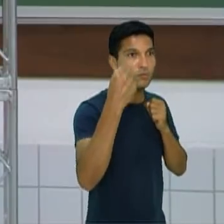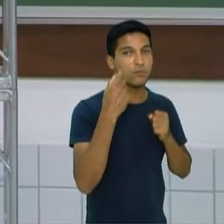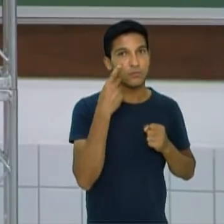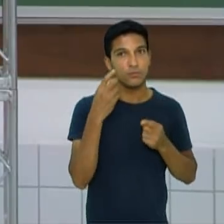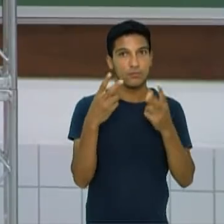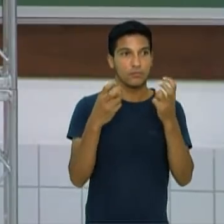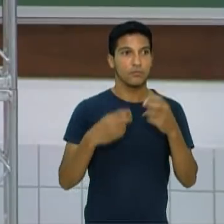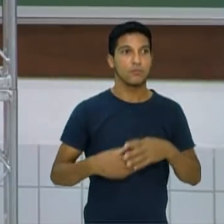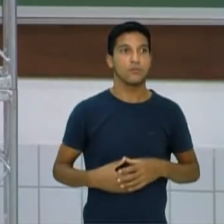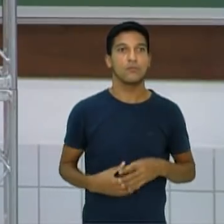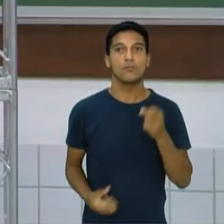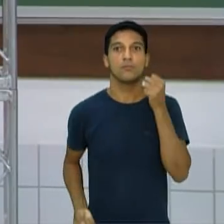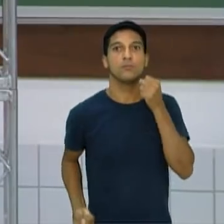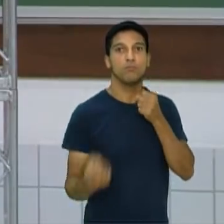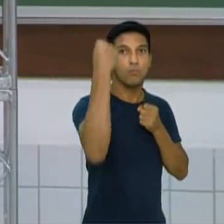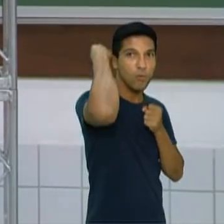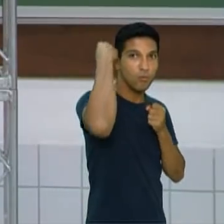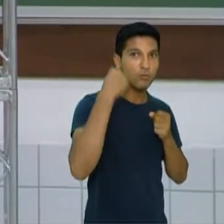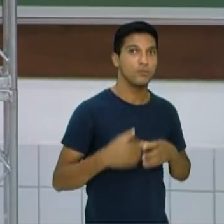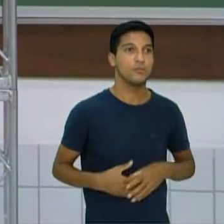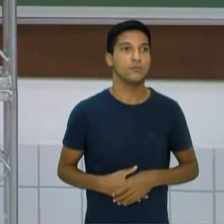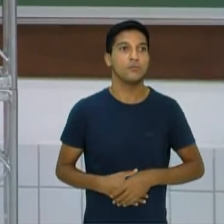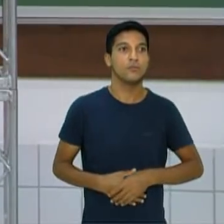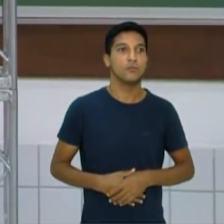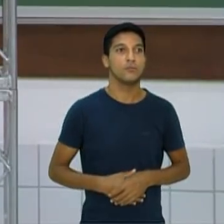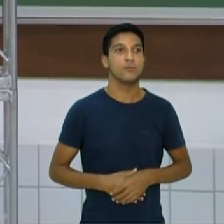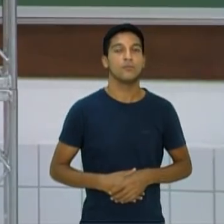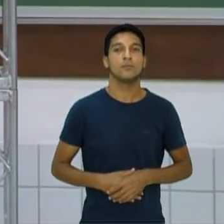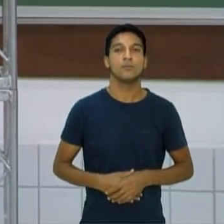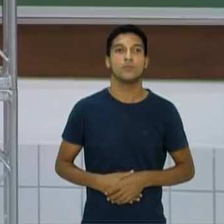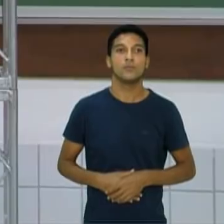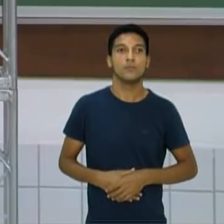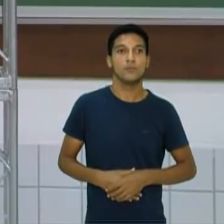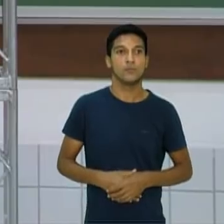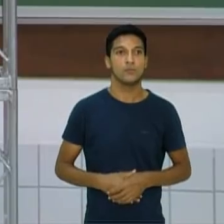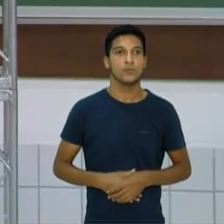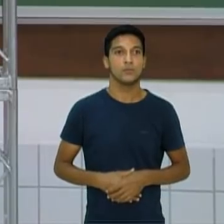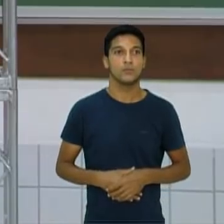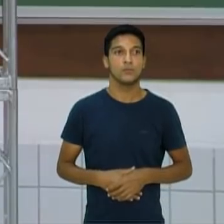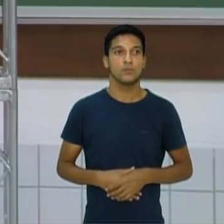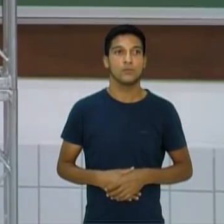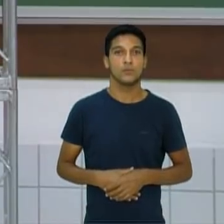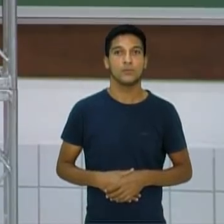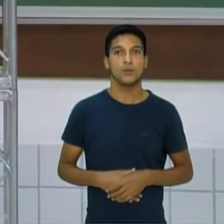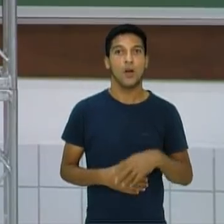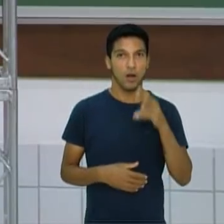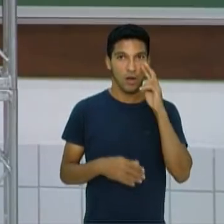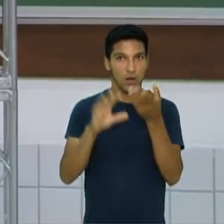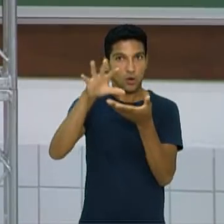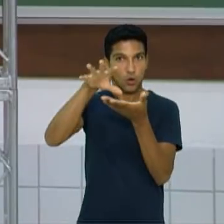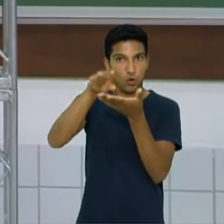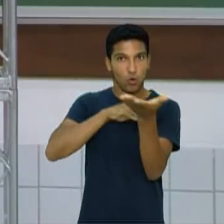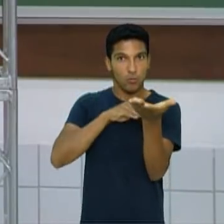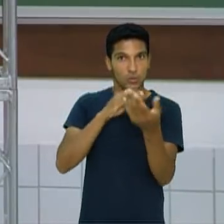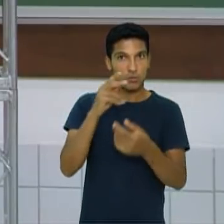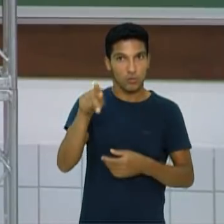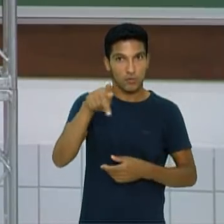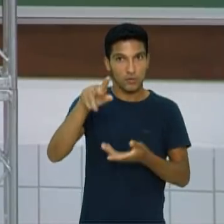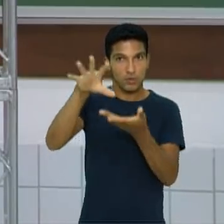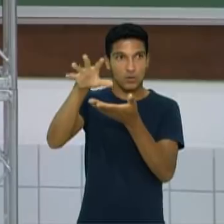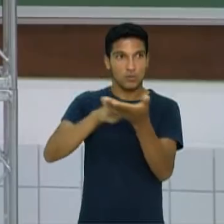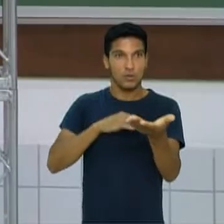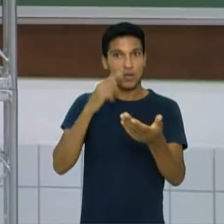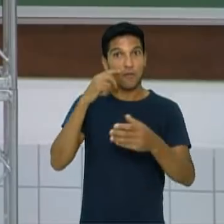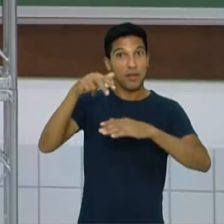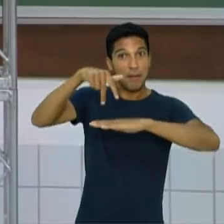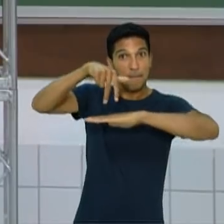Então, é um movimento que vai nesse sentido, tá? Vamos lembrar? Fica aí. Você prepara, olha as